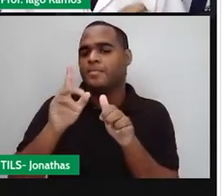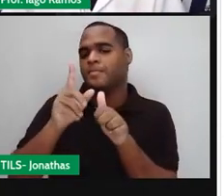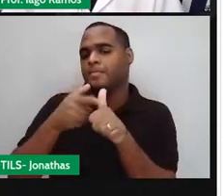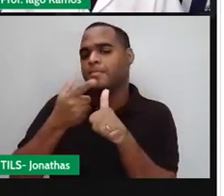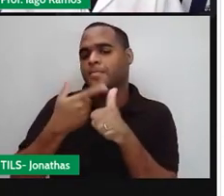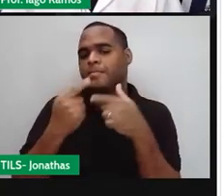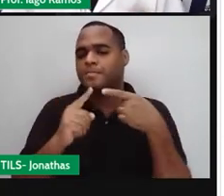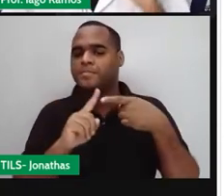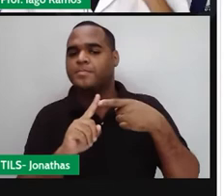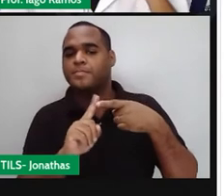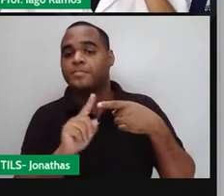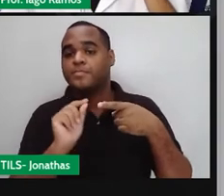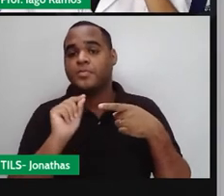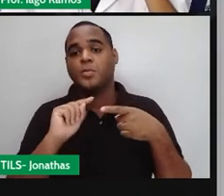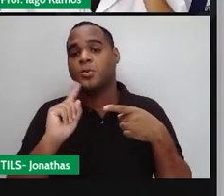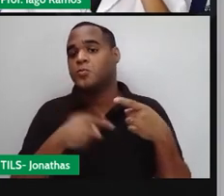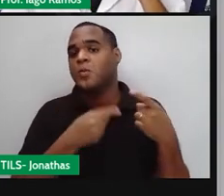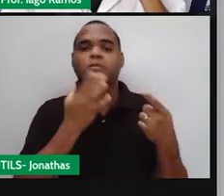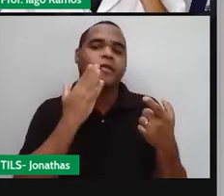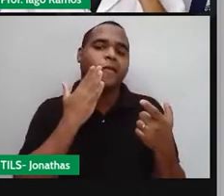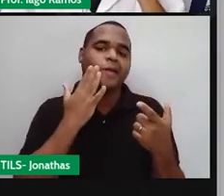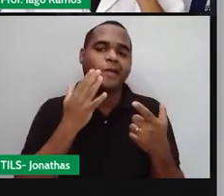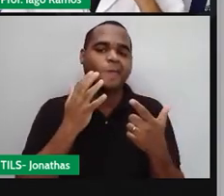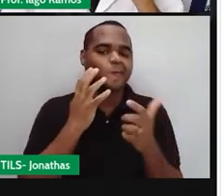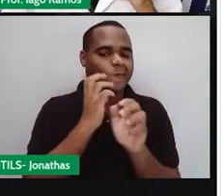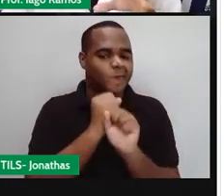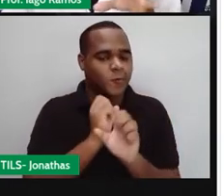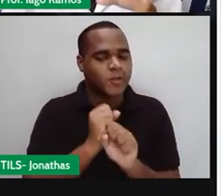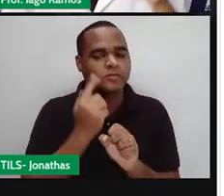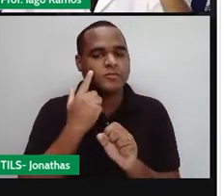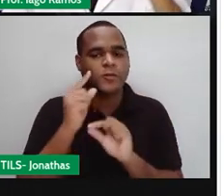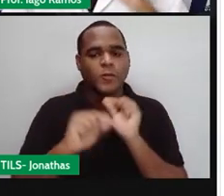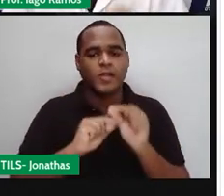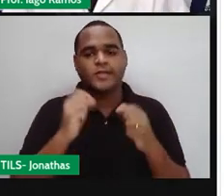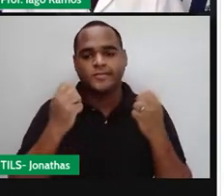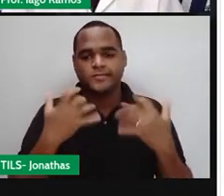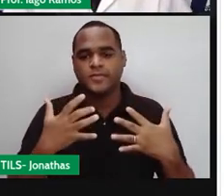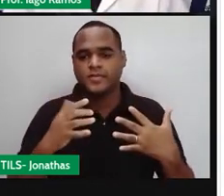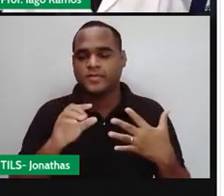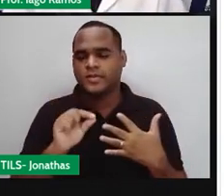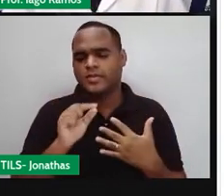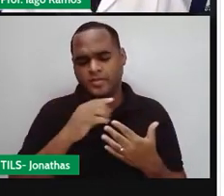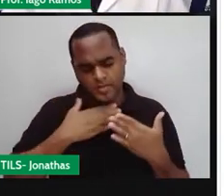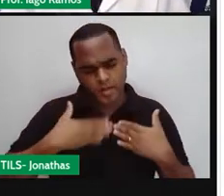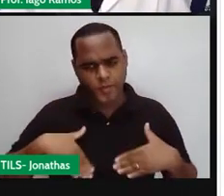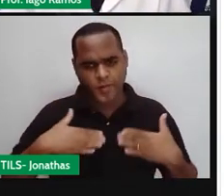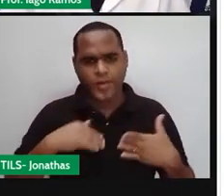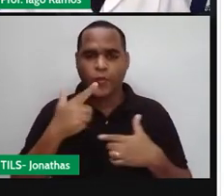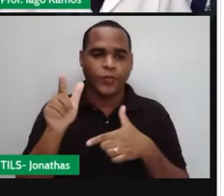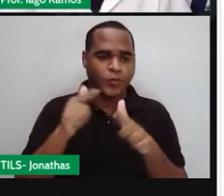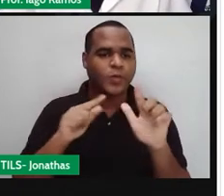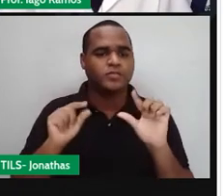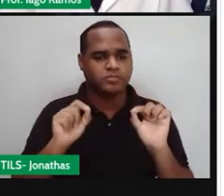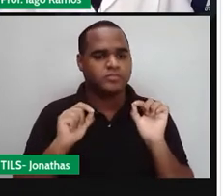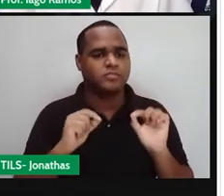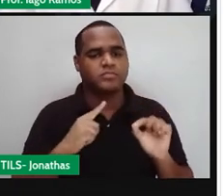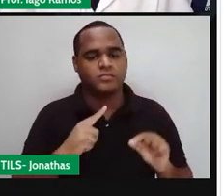Talvez nessa primeira a gente não tenha captado a mensagem ainda. Calma que a gente vai fazer outras. Olha só.